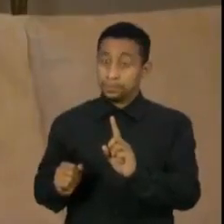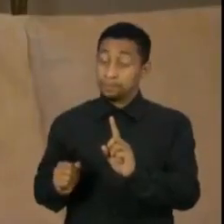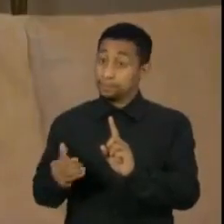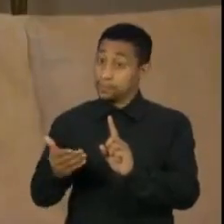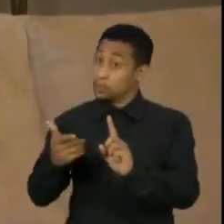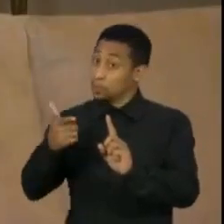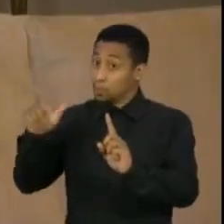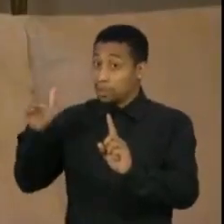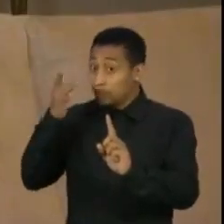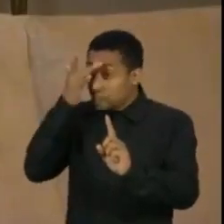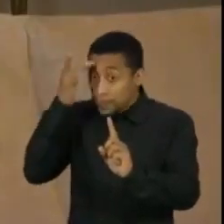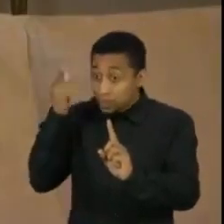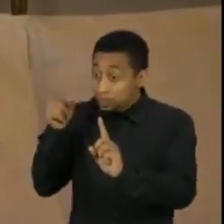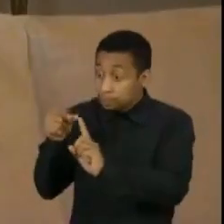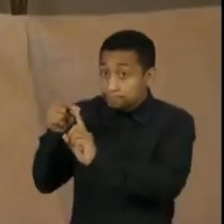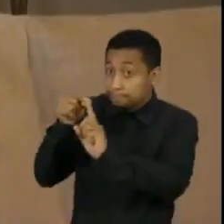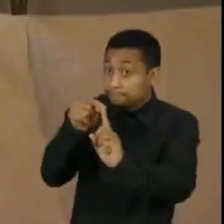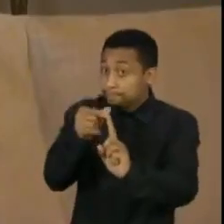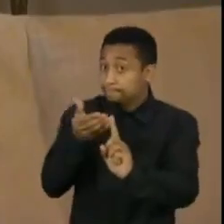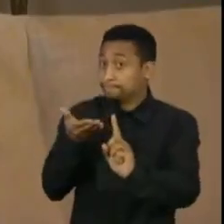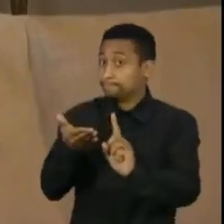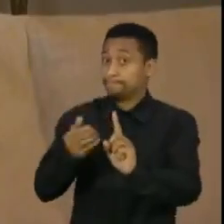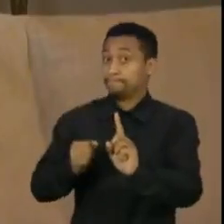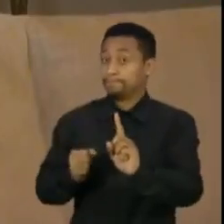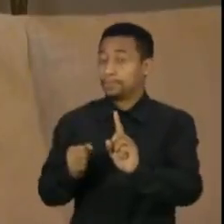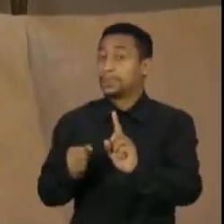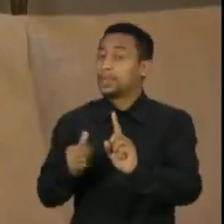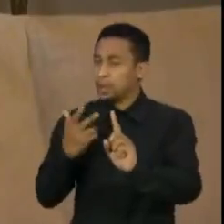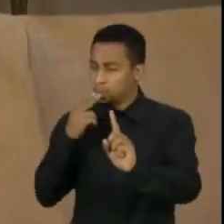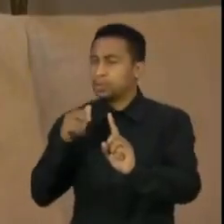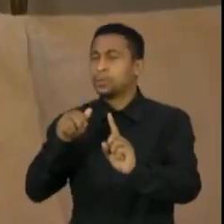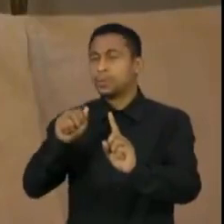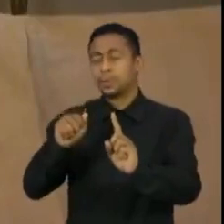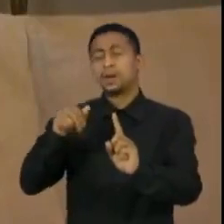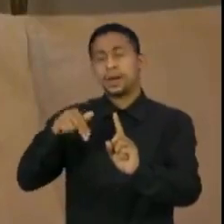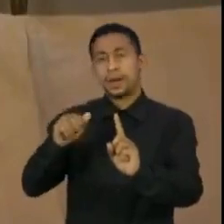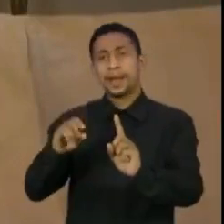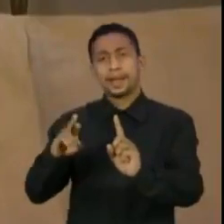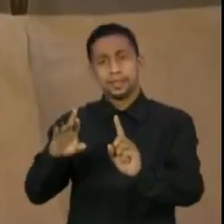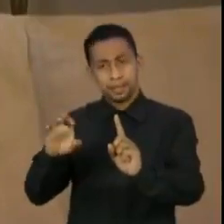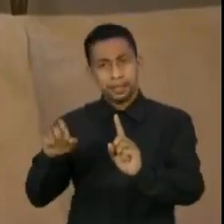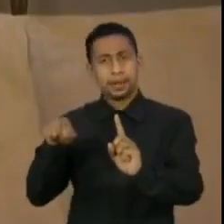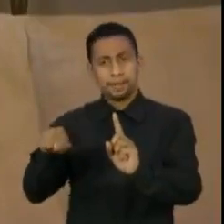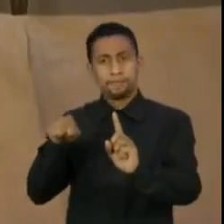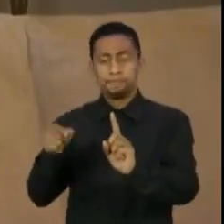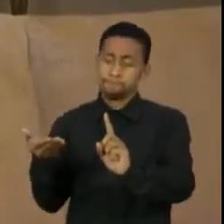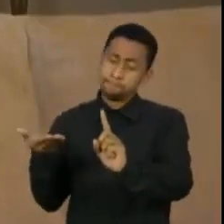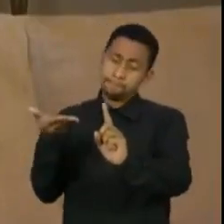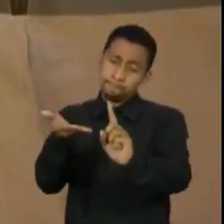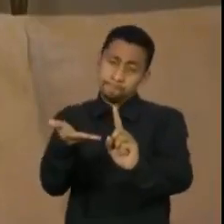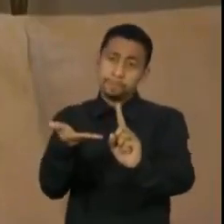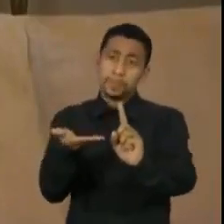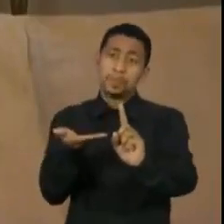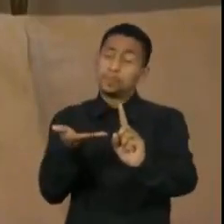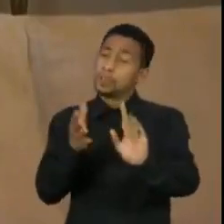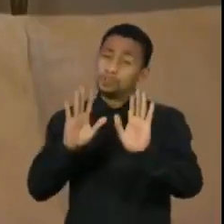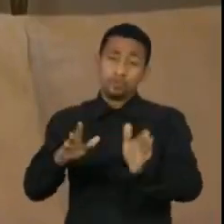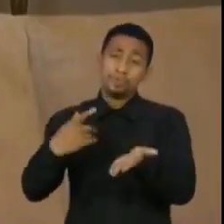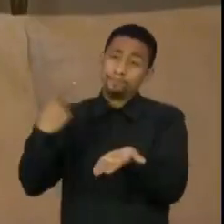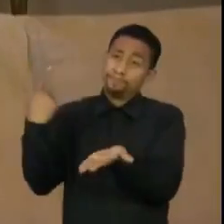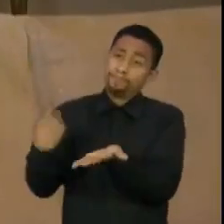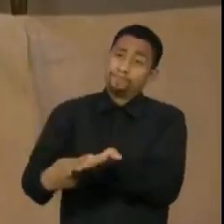Outra pessoa a não ser o André Mendonça, porque com ele já se comprometeu.